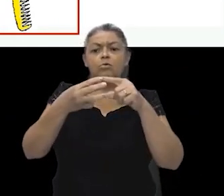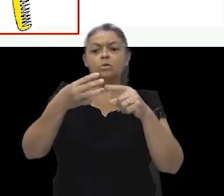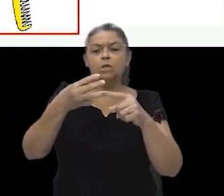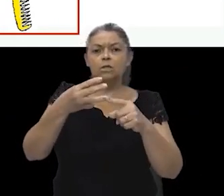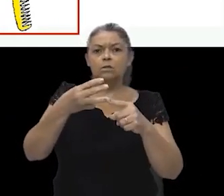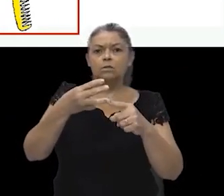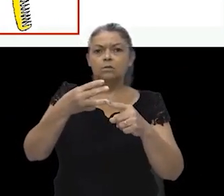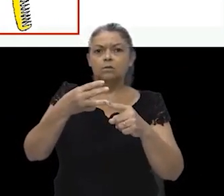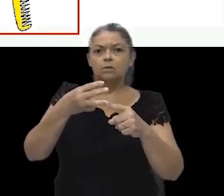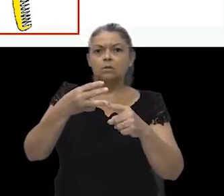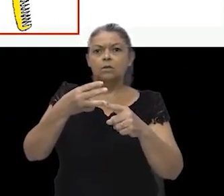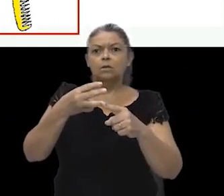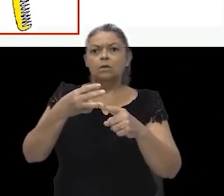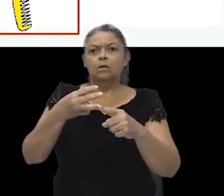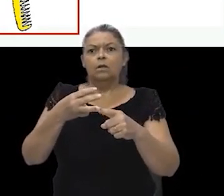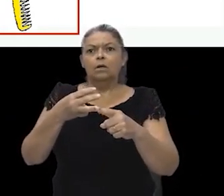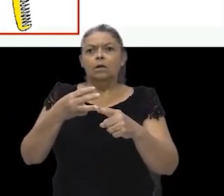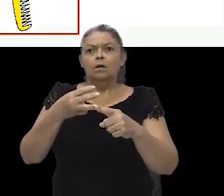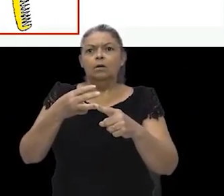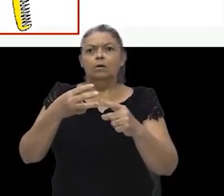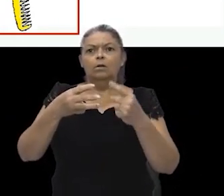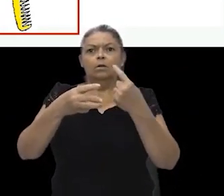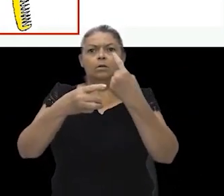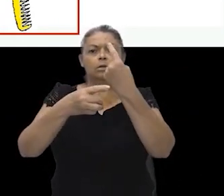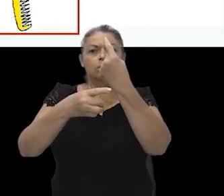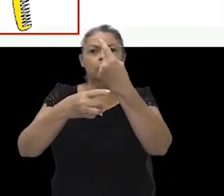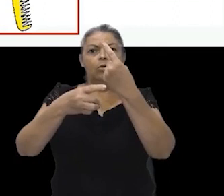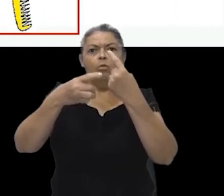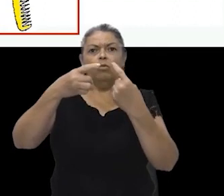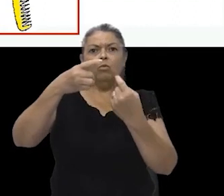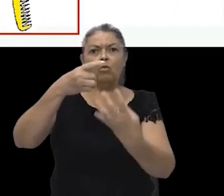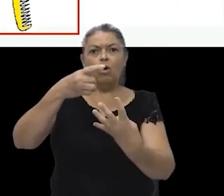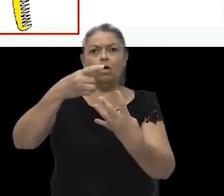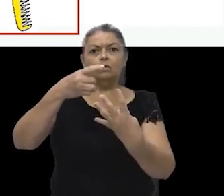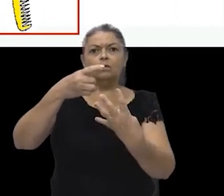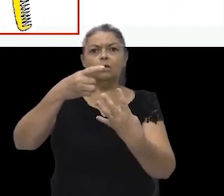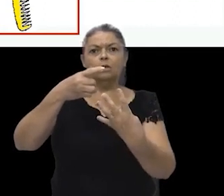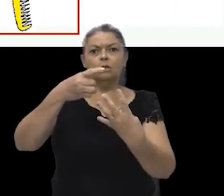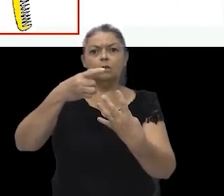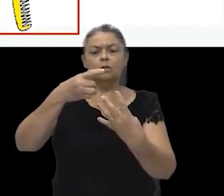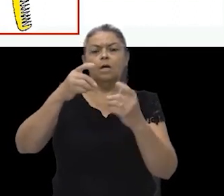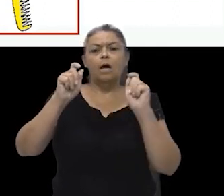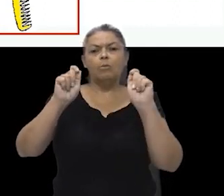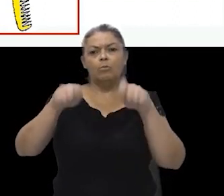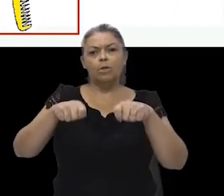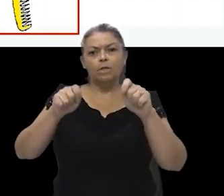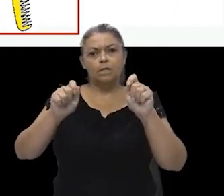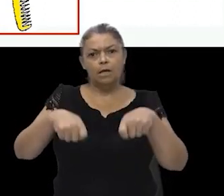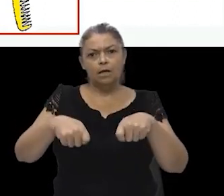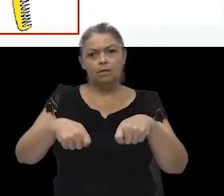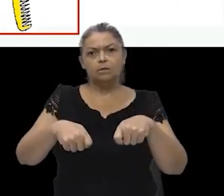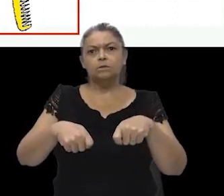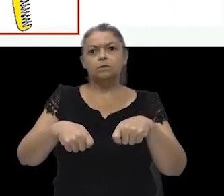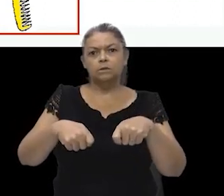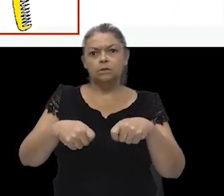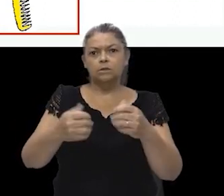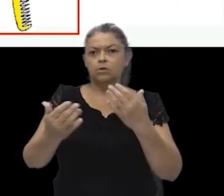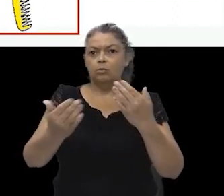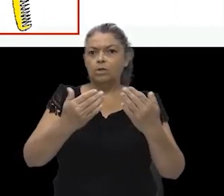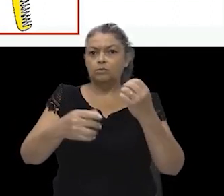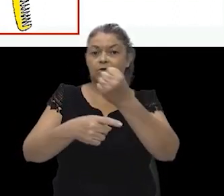determinando assim 1 quarto. Isso seria a probabilidade em forma de fração.